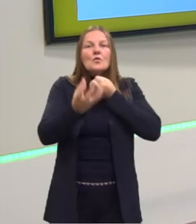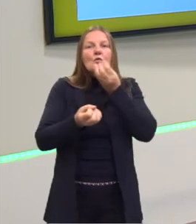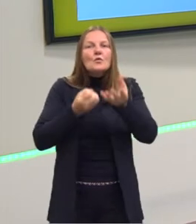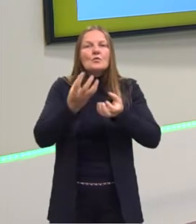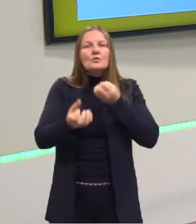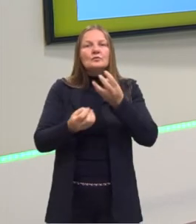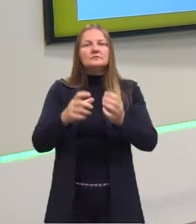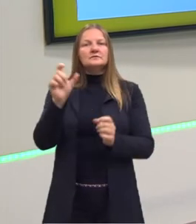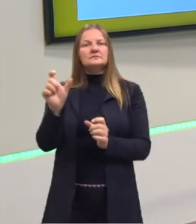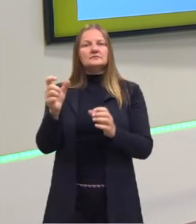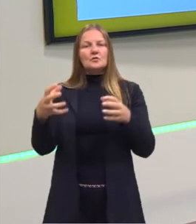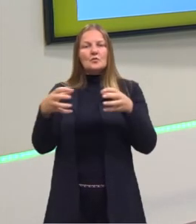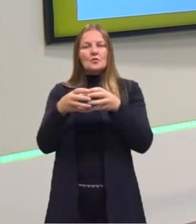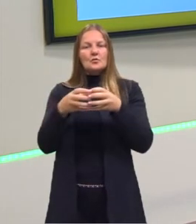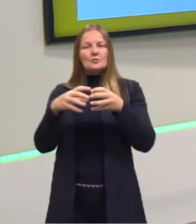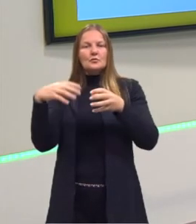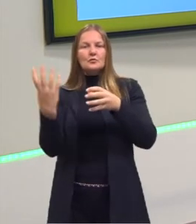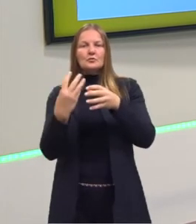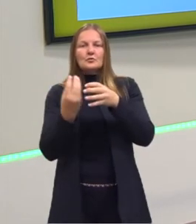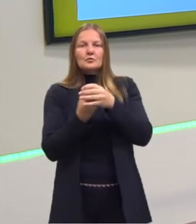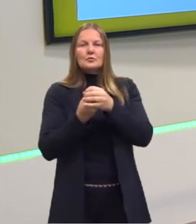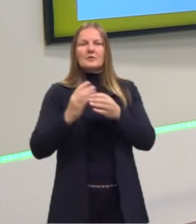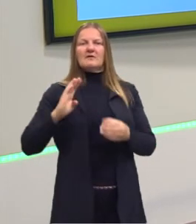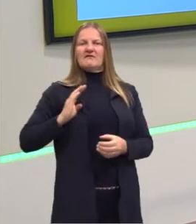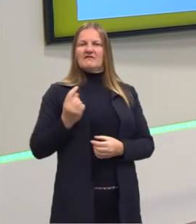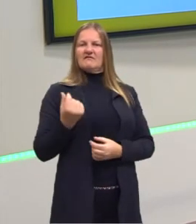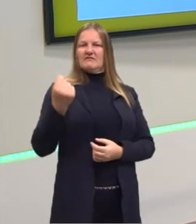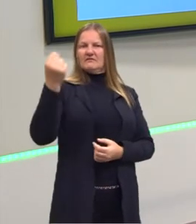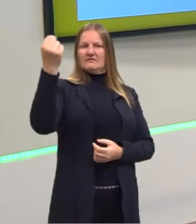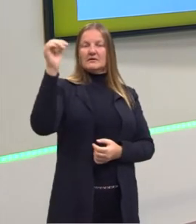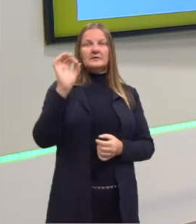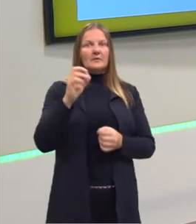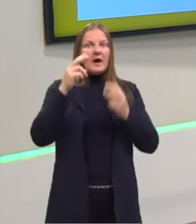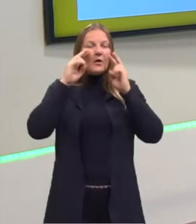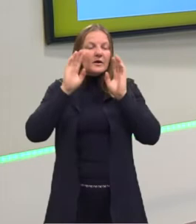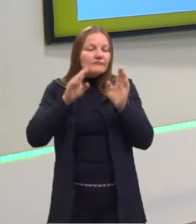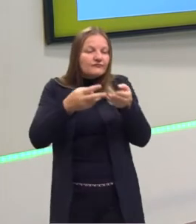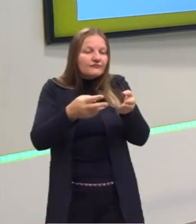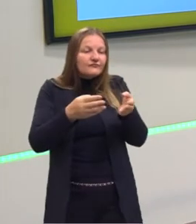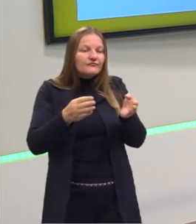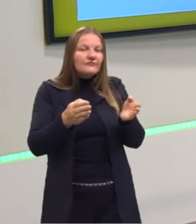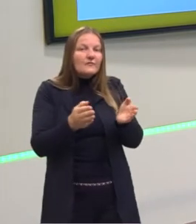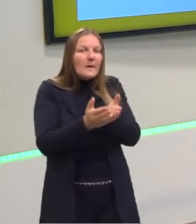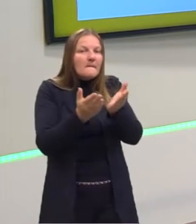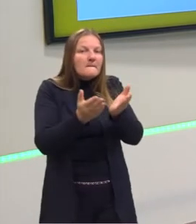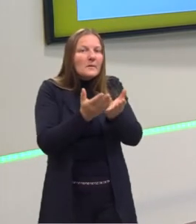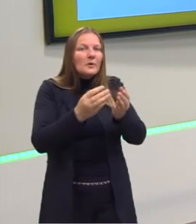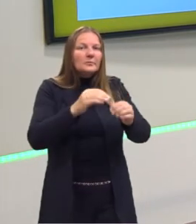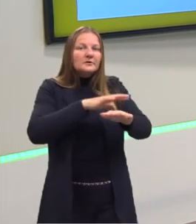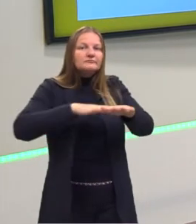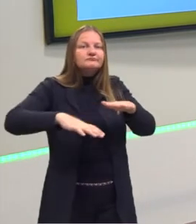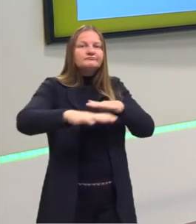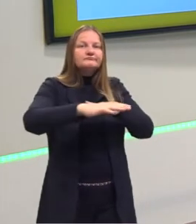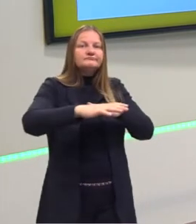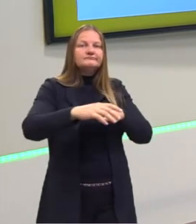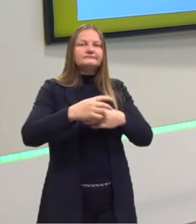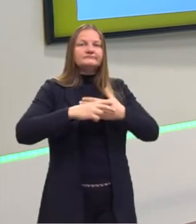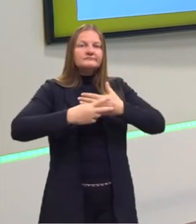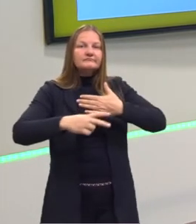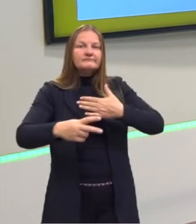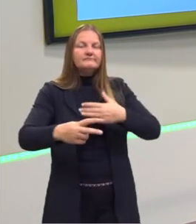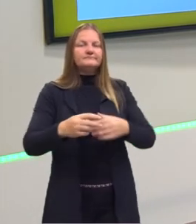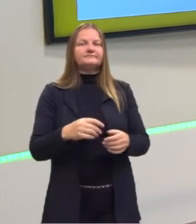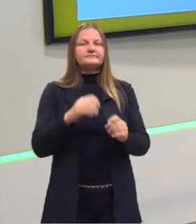parcela que pertencia à burguesia. Agora nós estamos olhando para as pessoas que estão à margem da sociedade. A literatura vem para